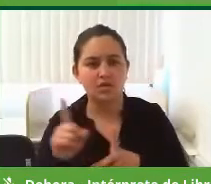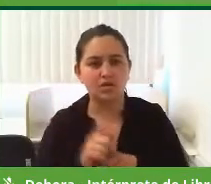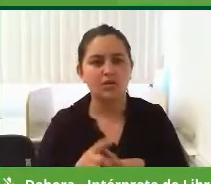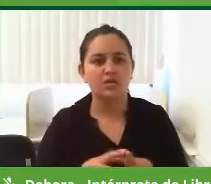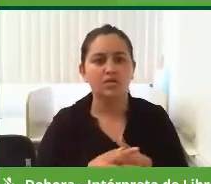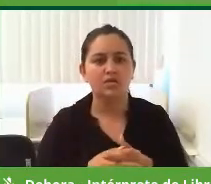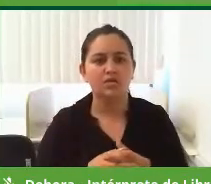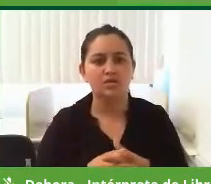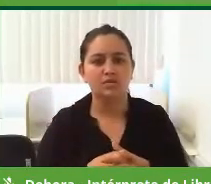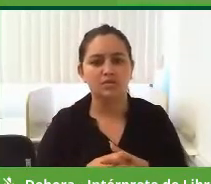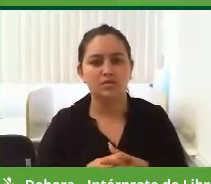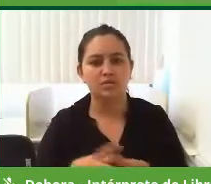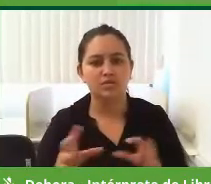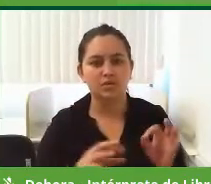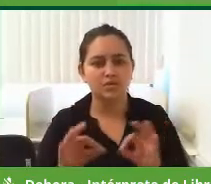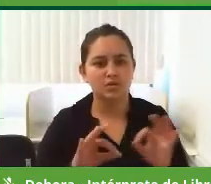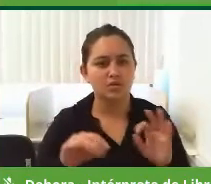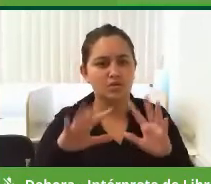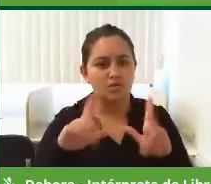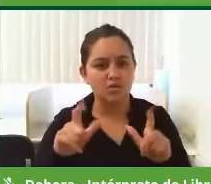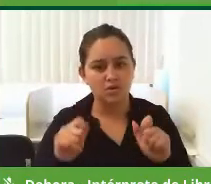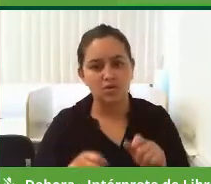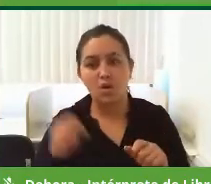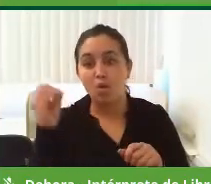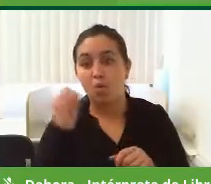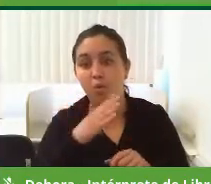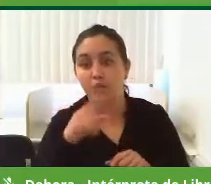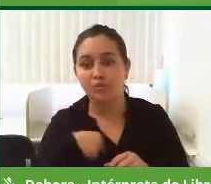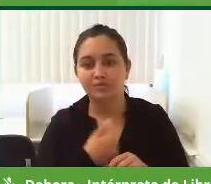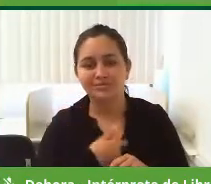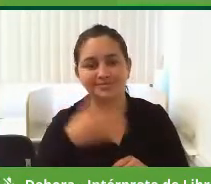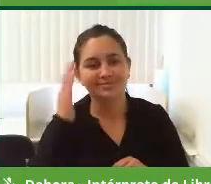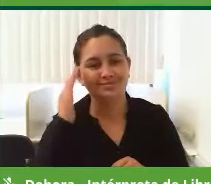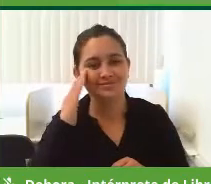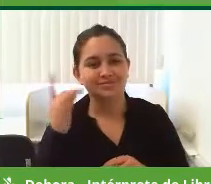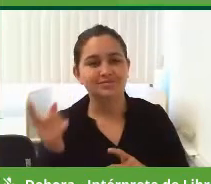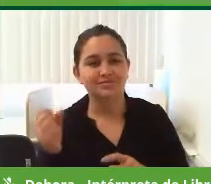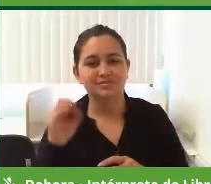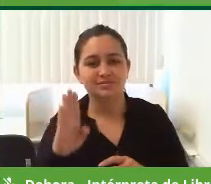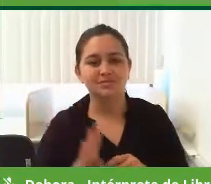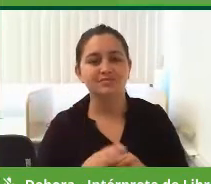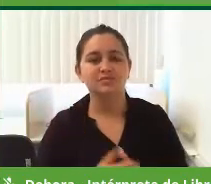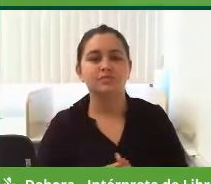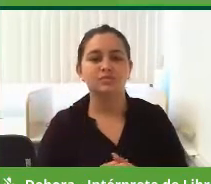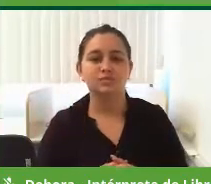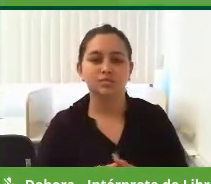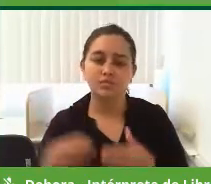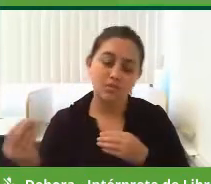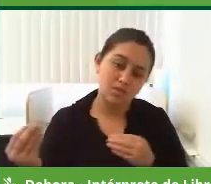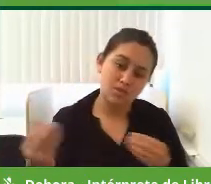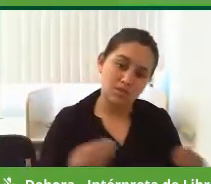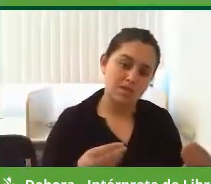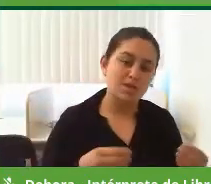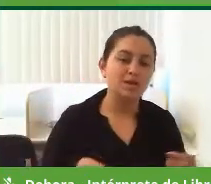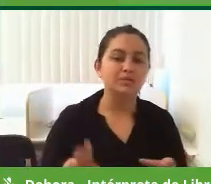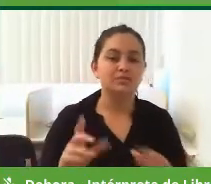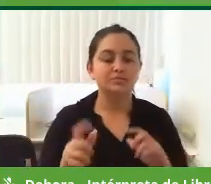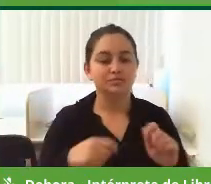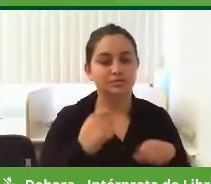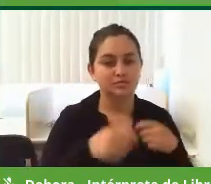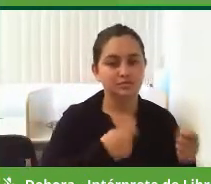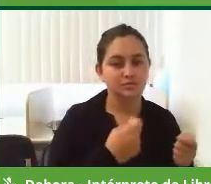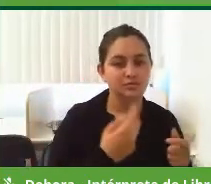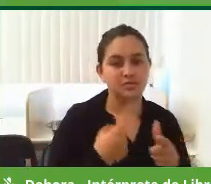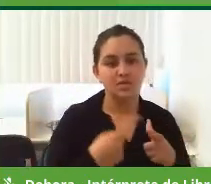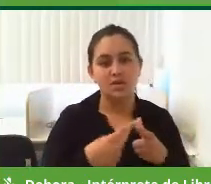orçamento participativo vai ser uma inovação, uma inovação para São Bento trazendo o povo para ajudar a administrar, então,